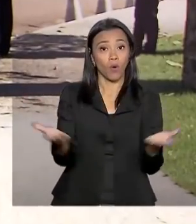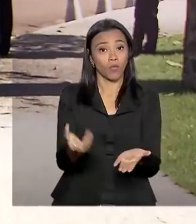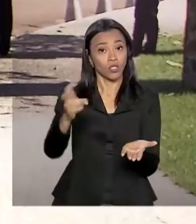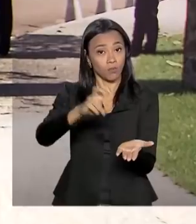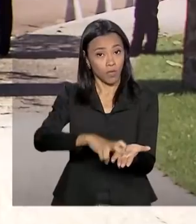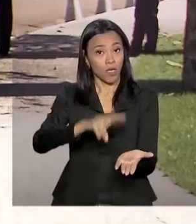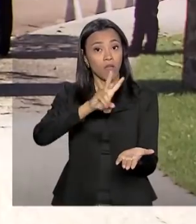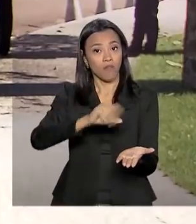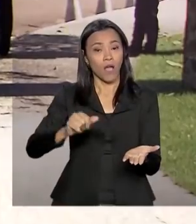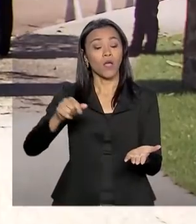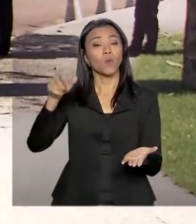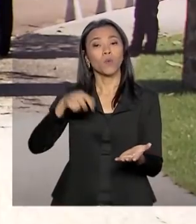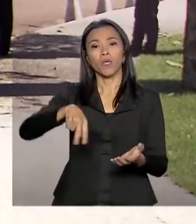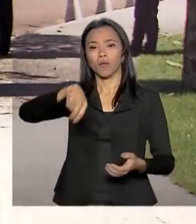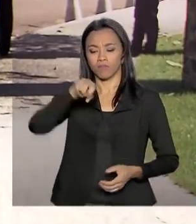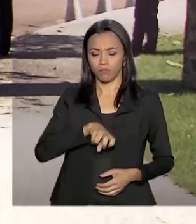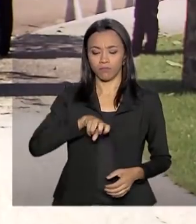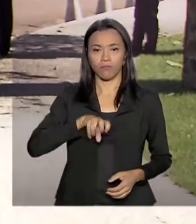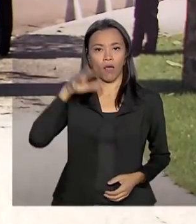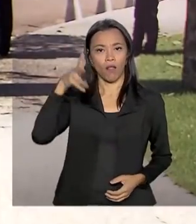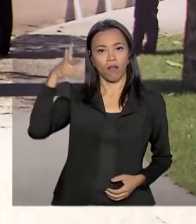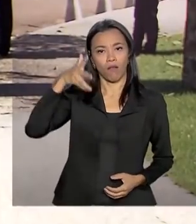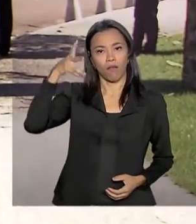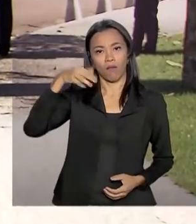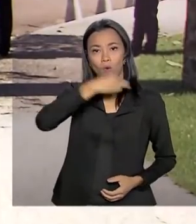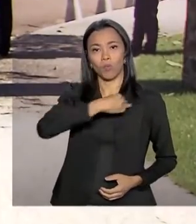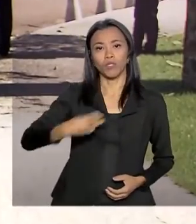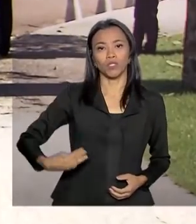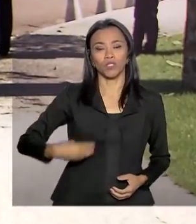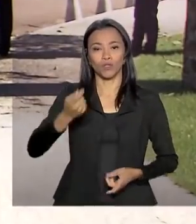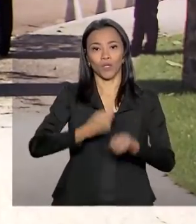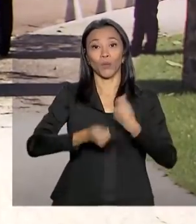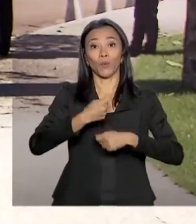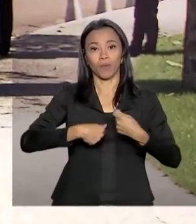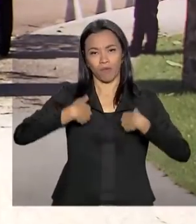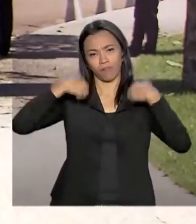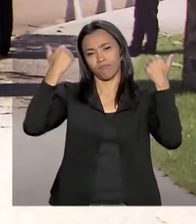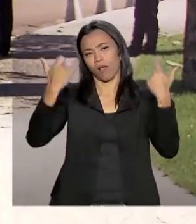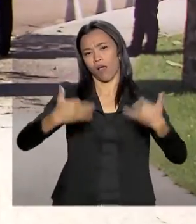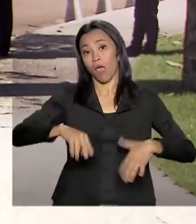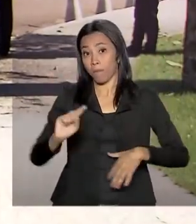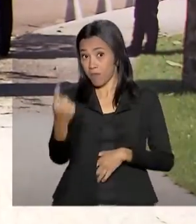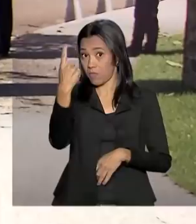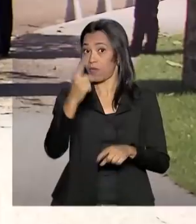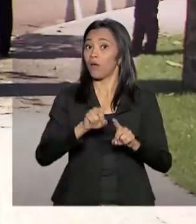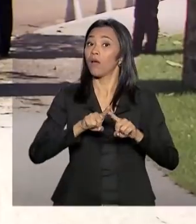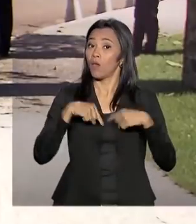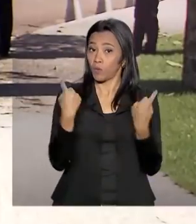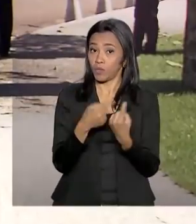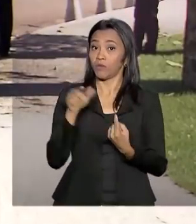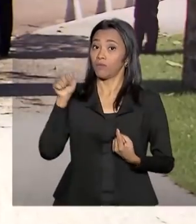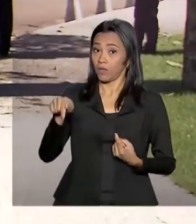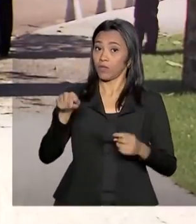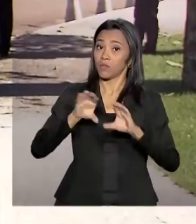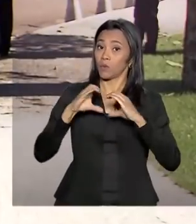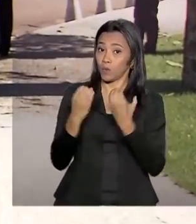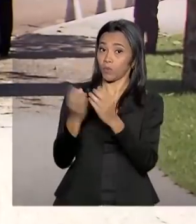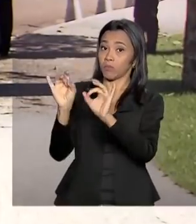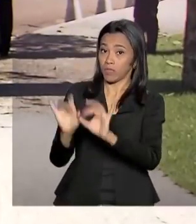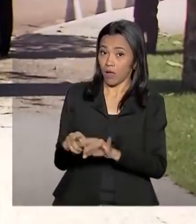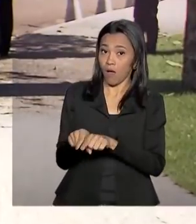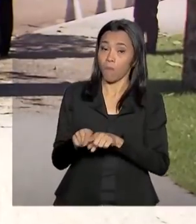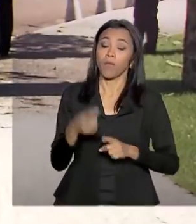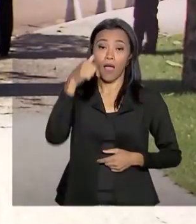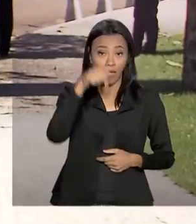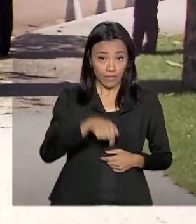o ministro da Economia, Paulo Guedes. Essa é a primeira audiência nessa comissão. Daqui da residência oficial do Senado, o presidente